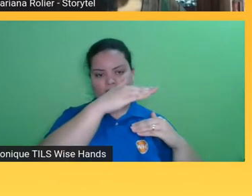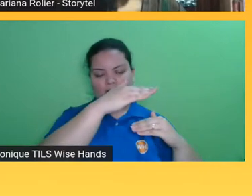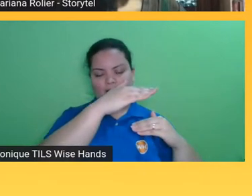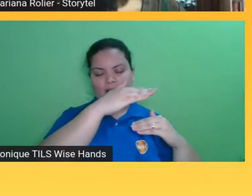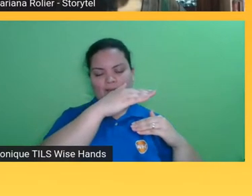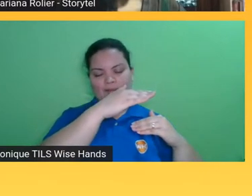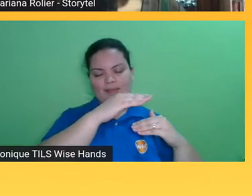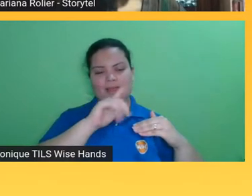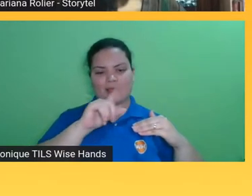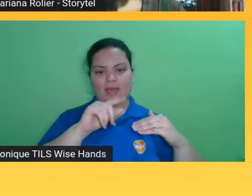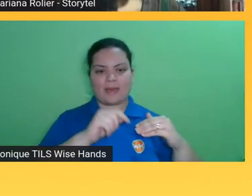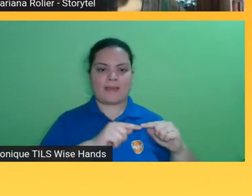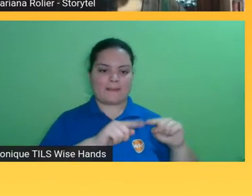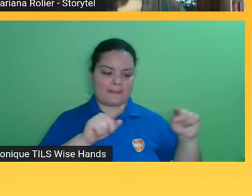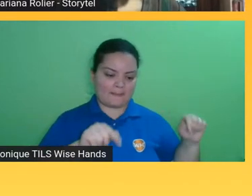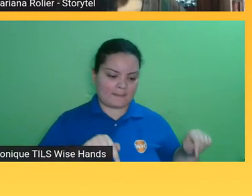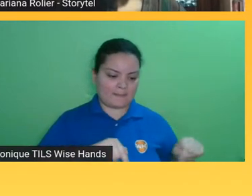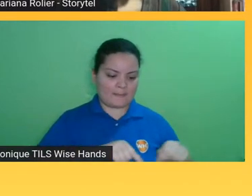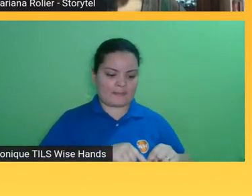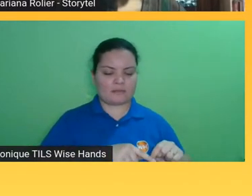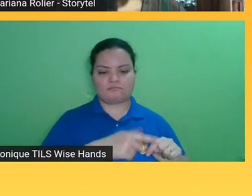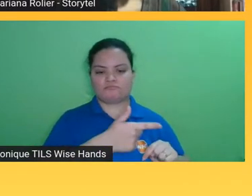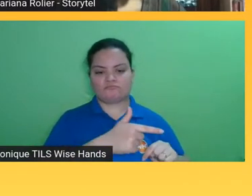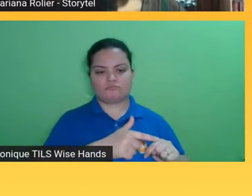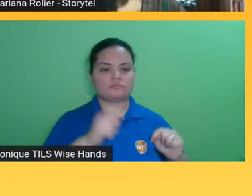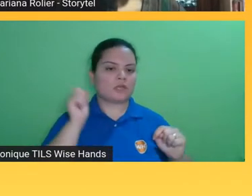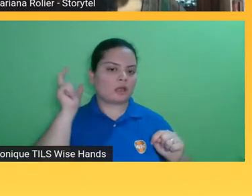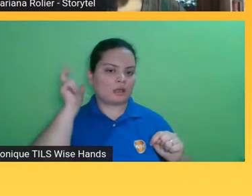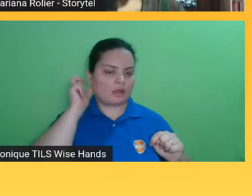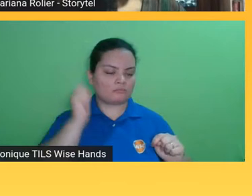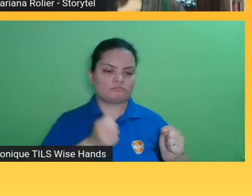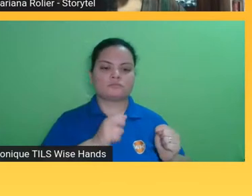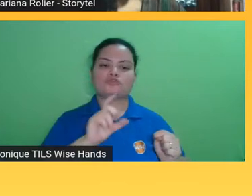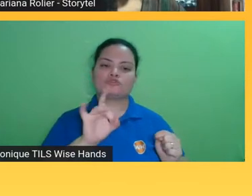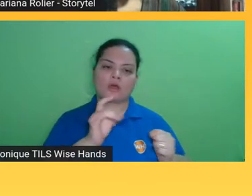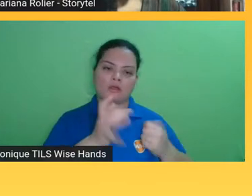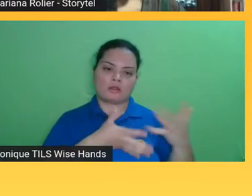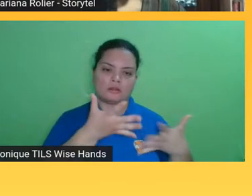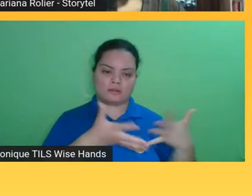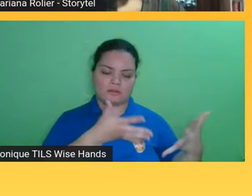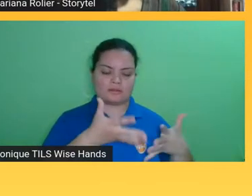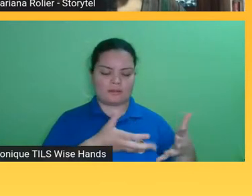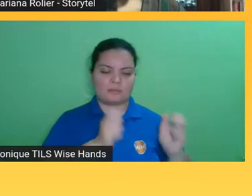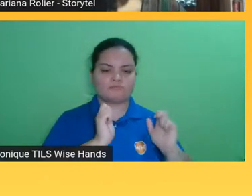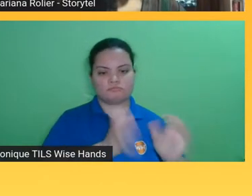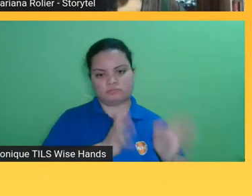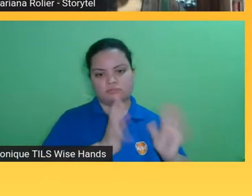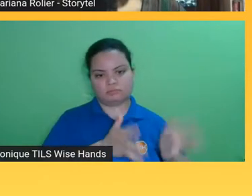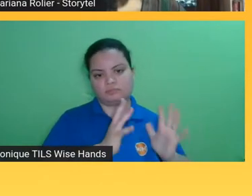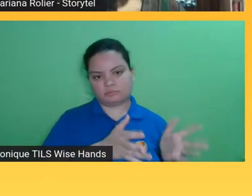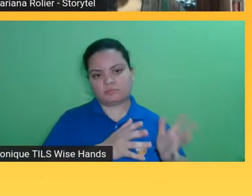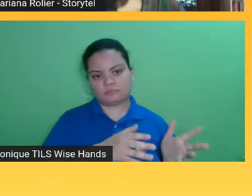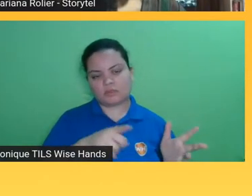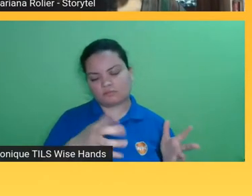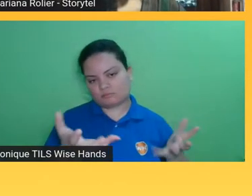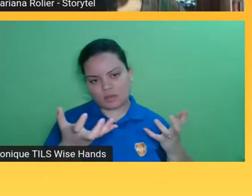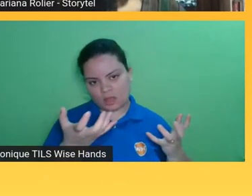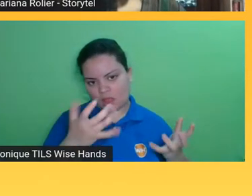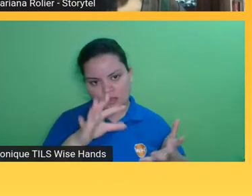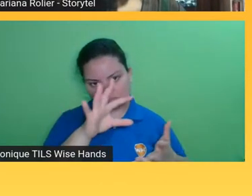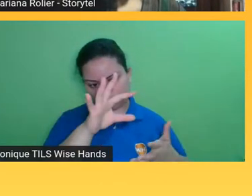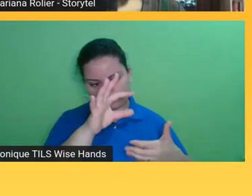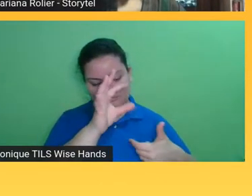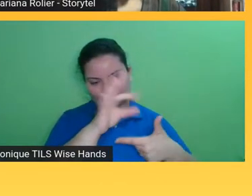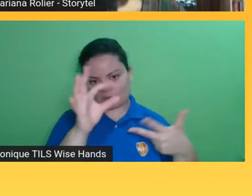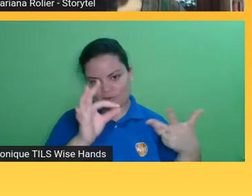vídeo no caso que pode ser tocada também sem áudio nenhum para a pessoa acompanhar e fazer a leitura e a hora que você vira a página se você estiver